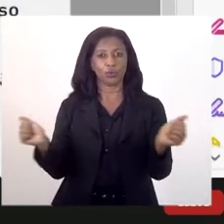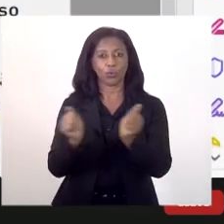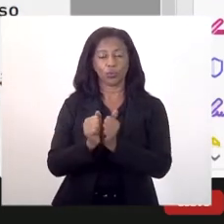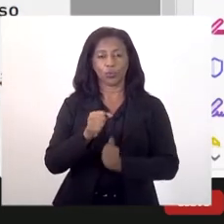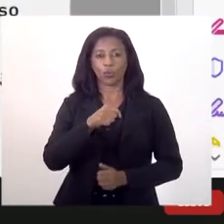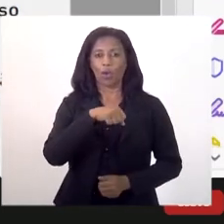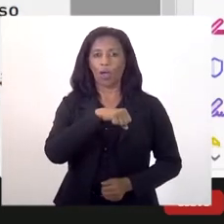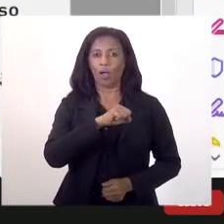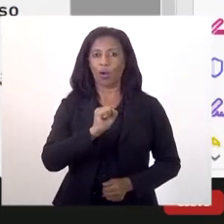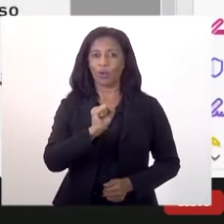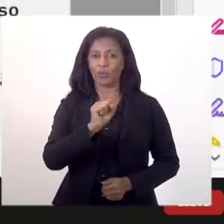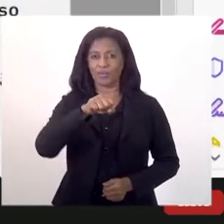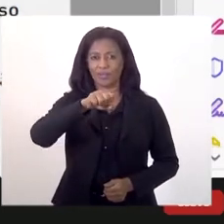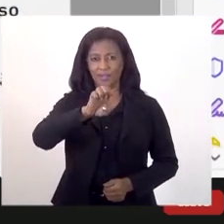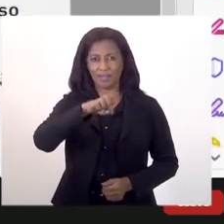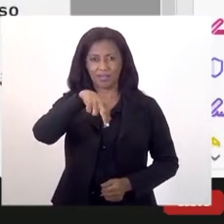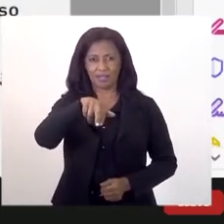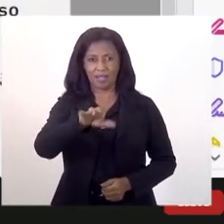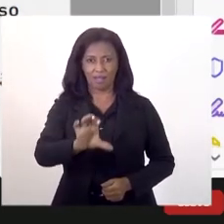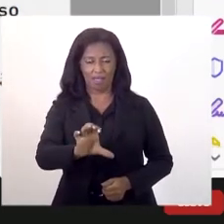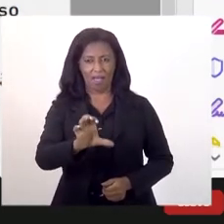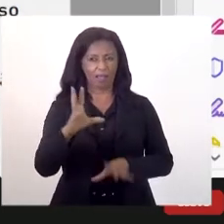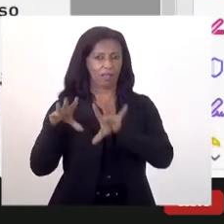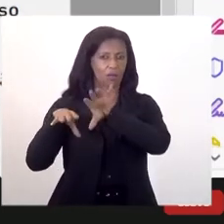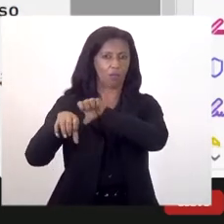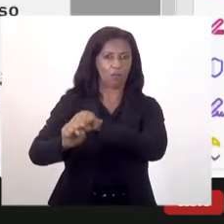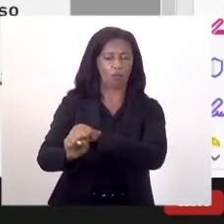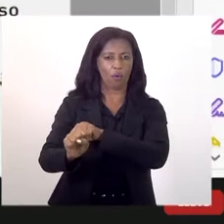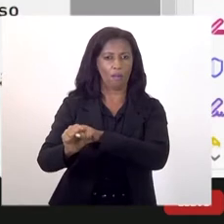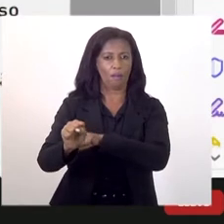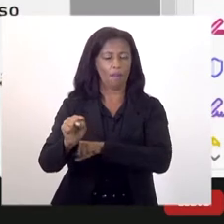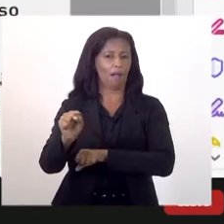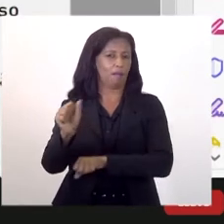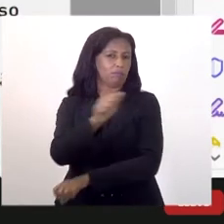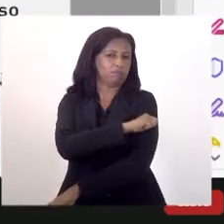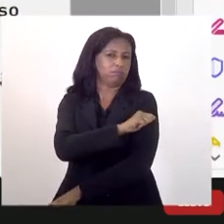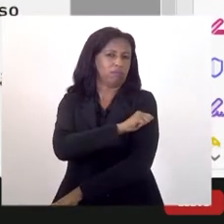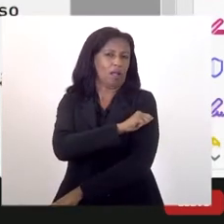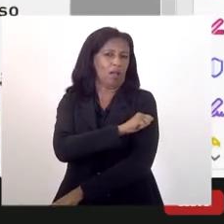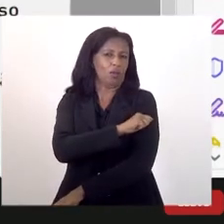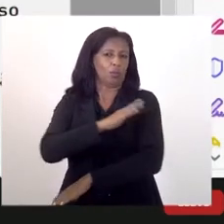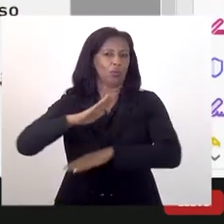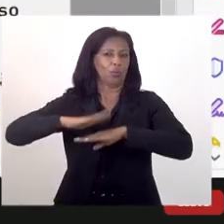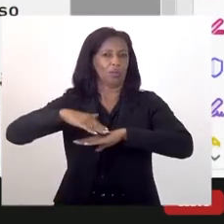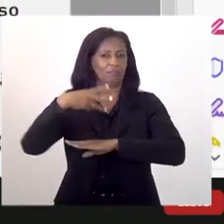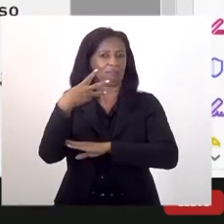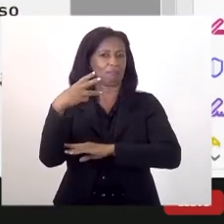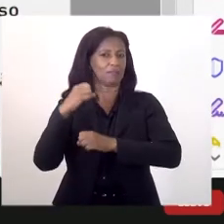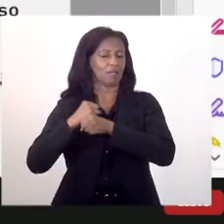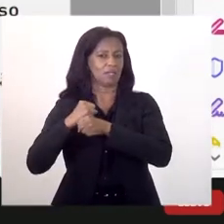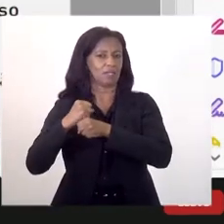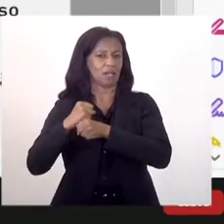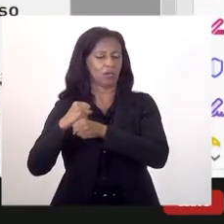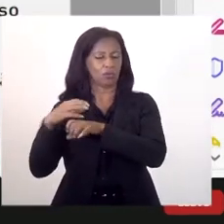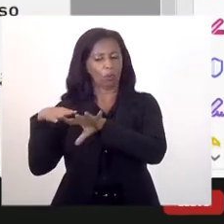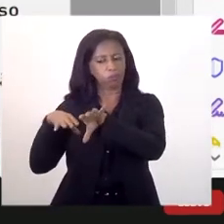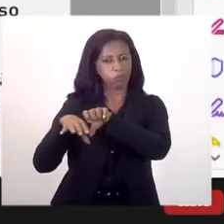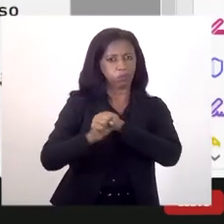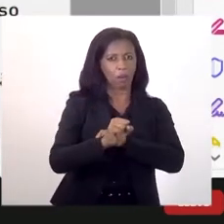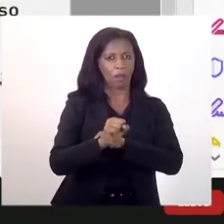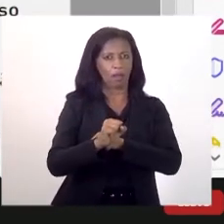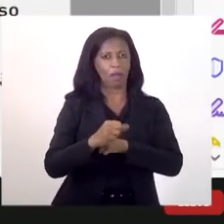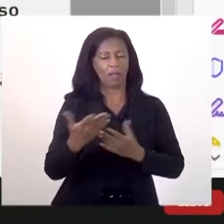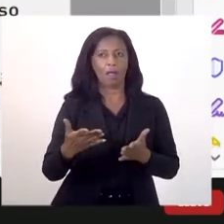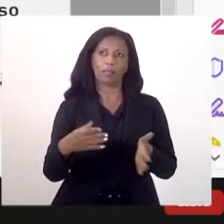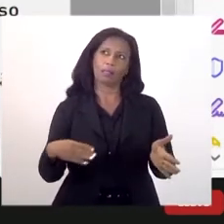em Rio de Janeiro de formar 5 mil alunos em três anos, com um curso de tecnologia avançado e oferecer espaços. Aqui o exemplo